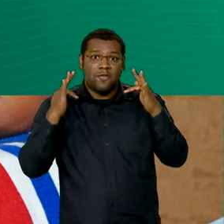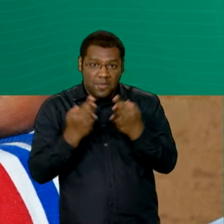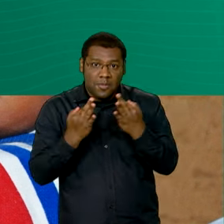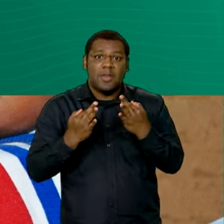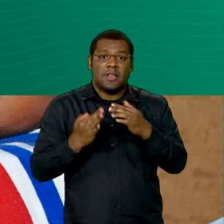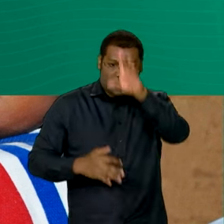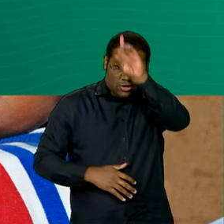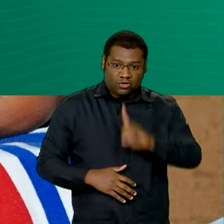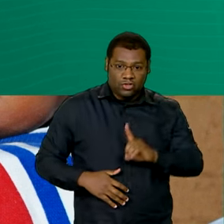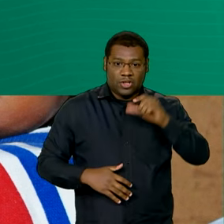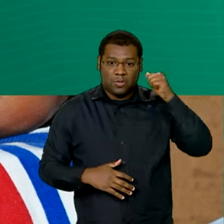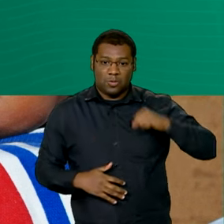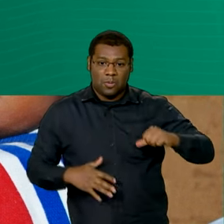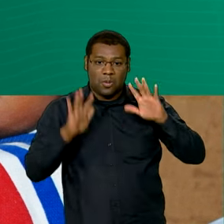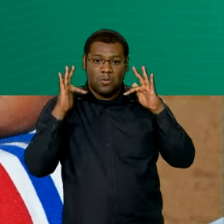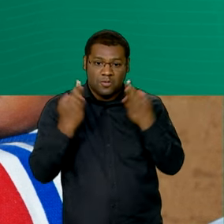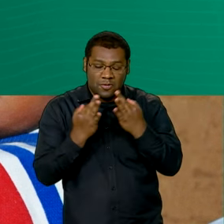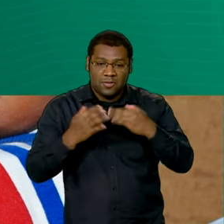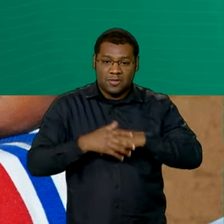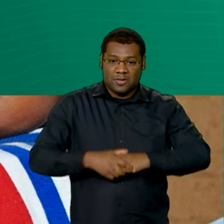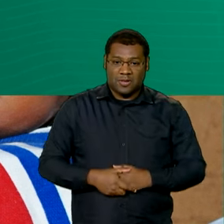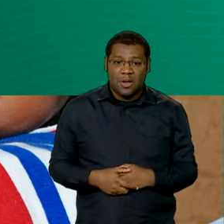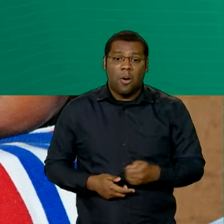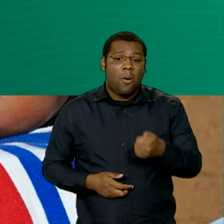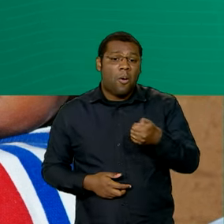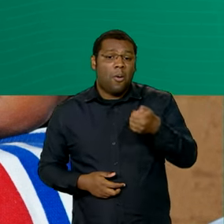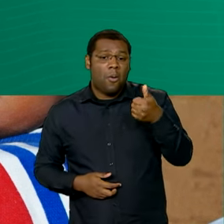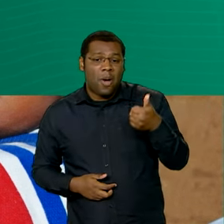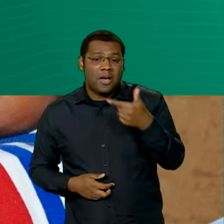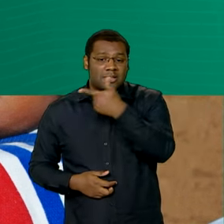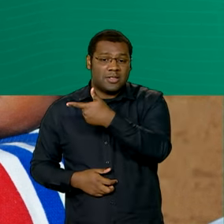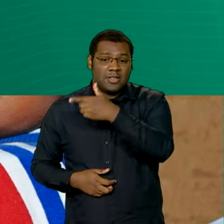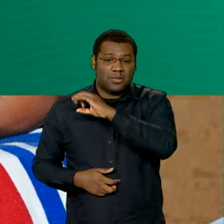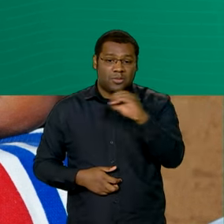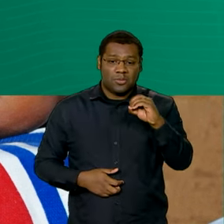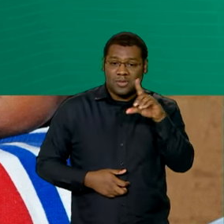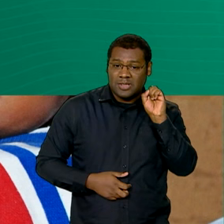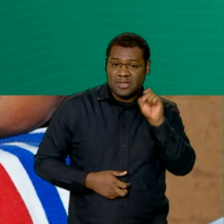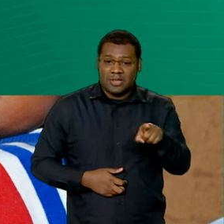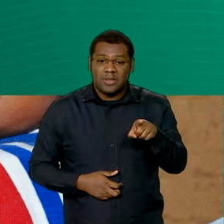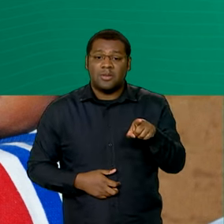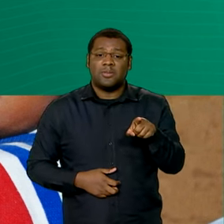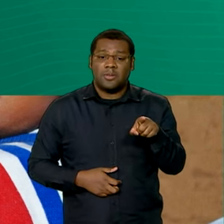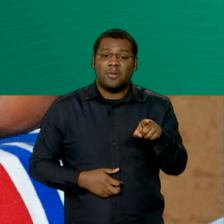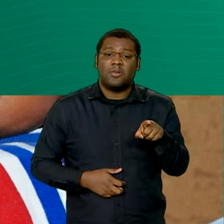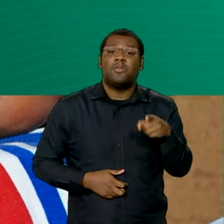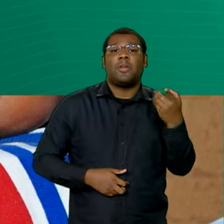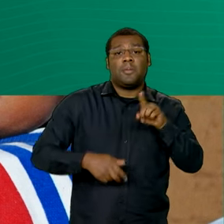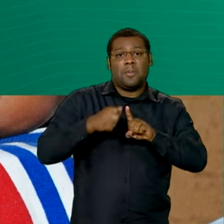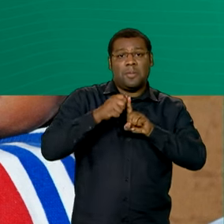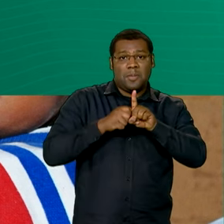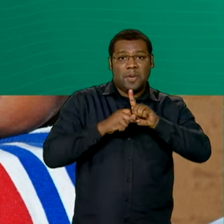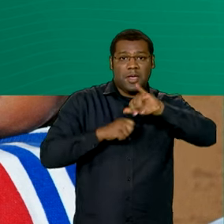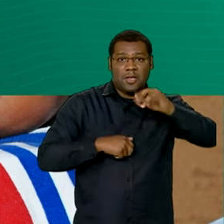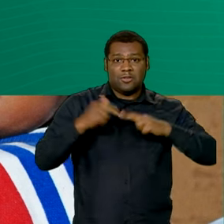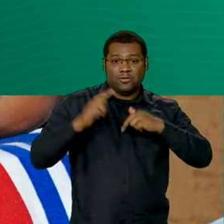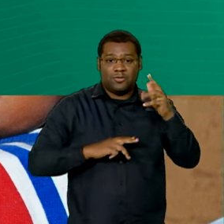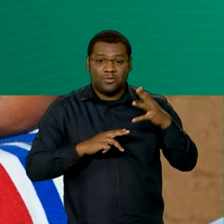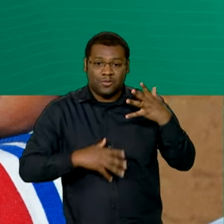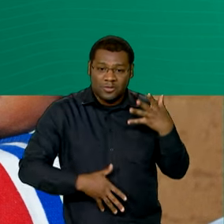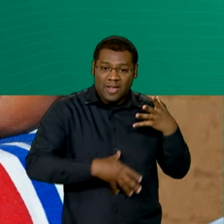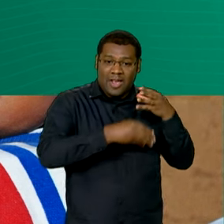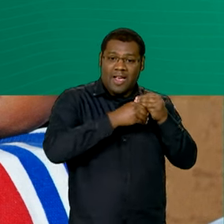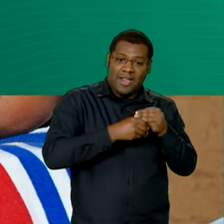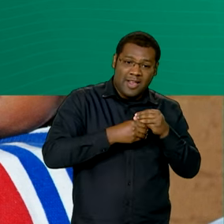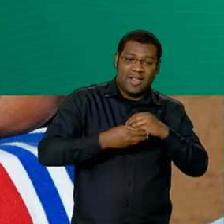com o benefício. Dessas, quase 200 mil foram incluídas no programa em junho por meio do mecanismo de